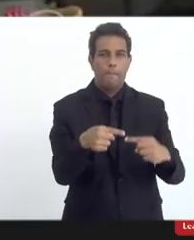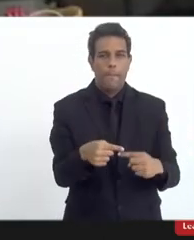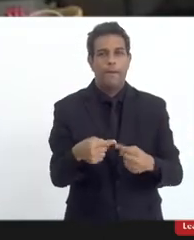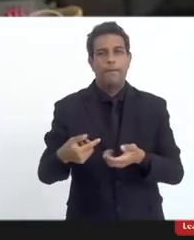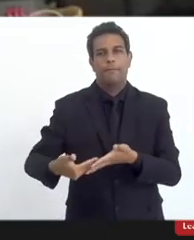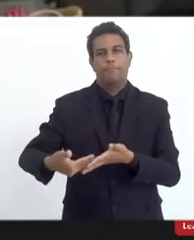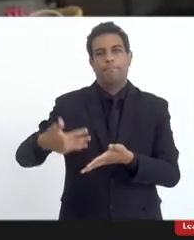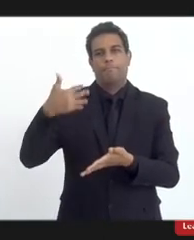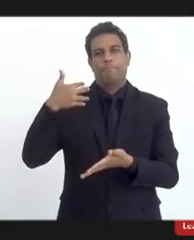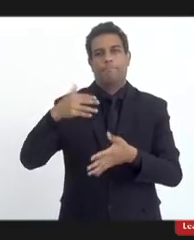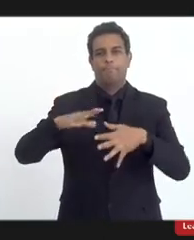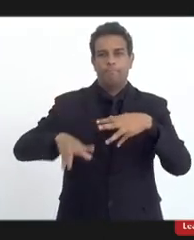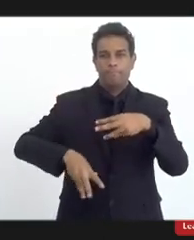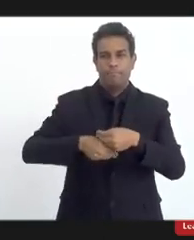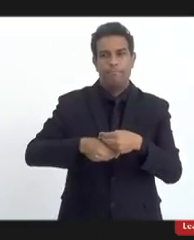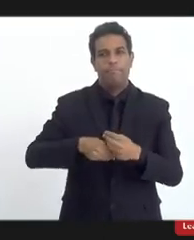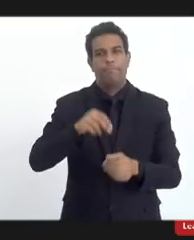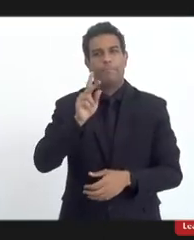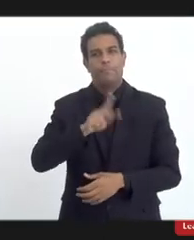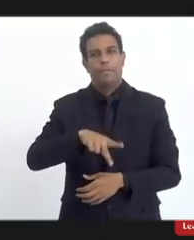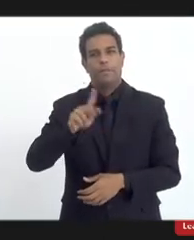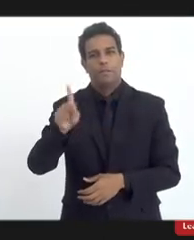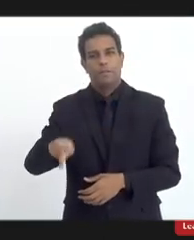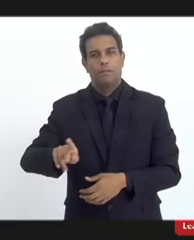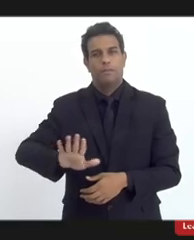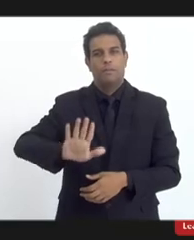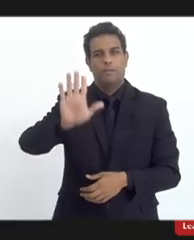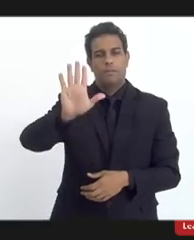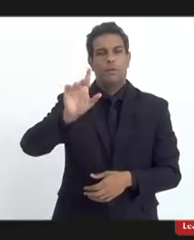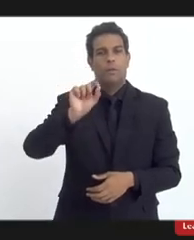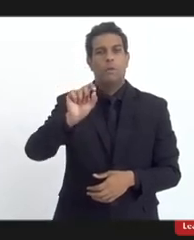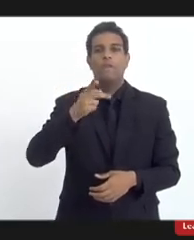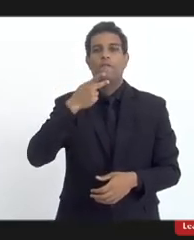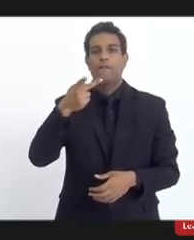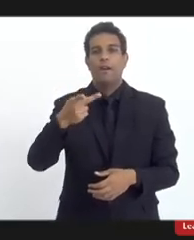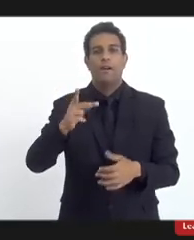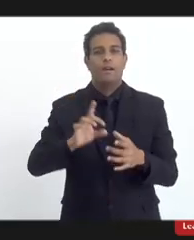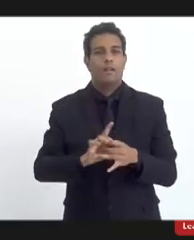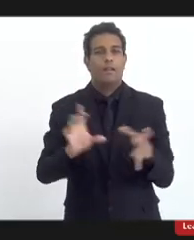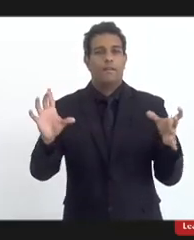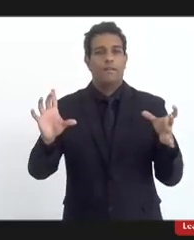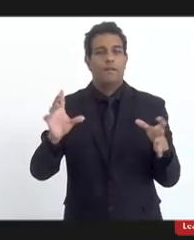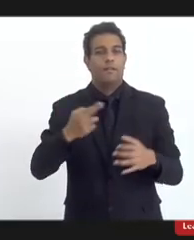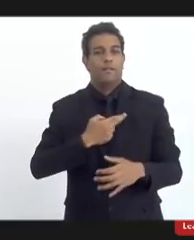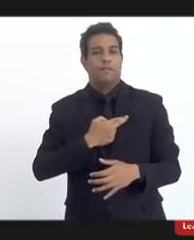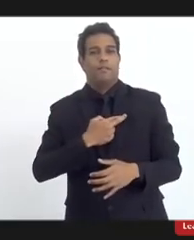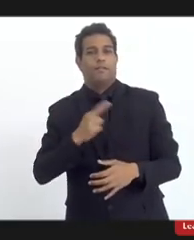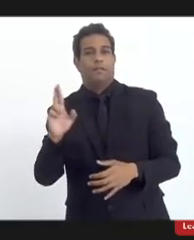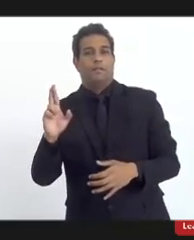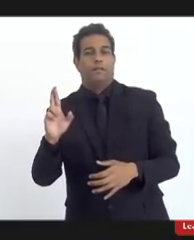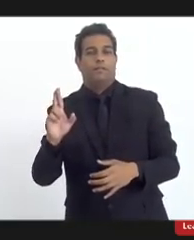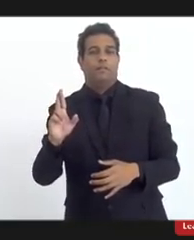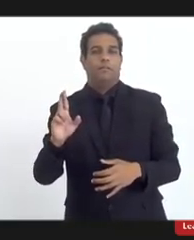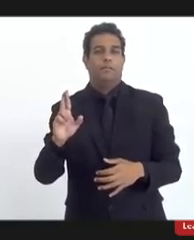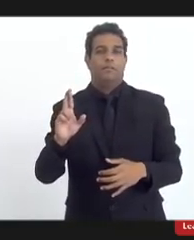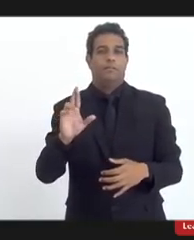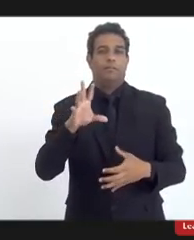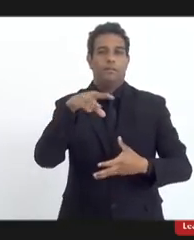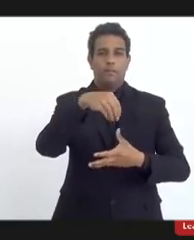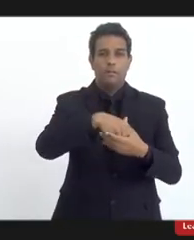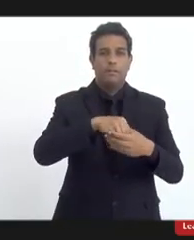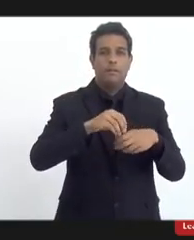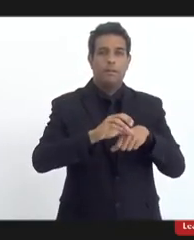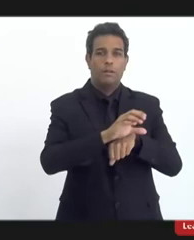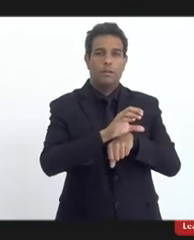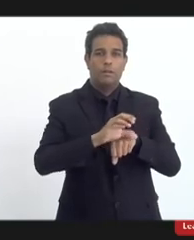antes me permita professora Beatriz me permita eu não falei liberdade religiosa a liberdade religiosa ela está na constituição